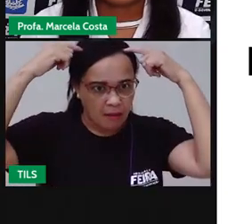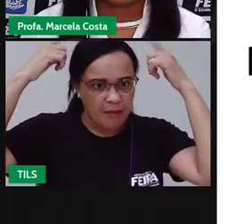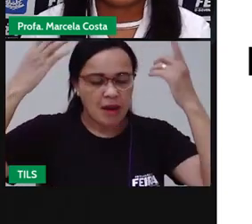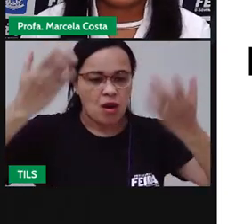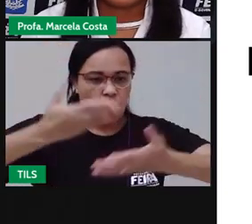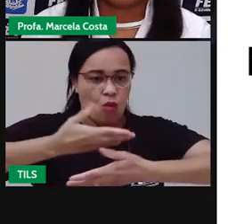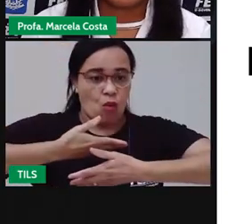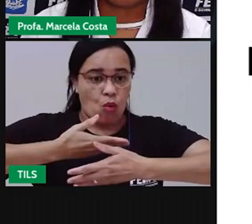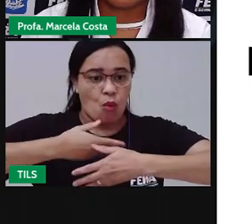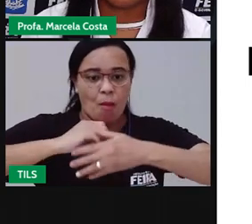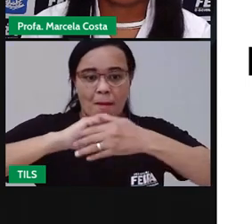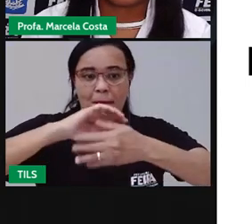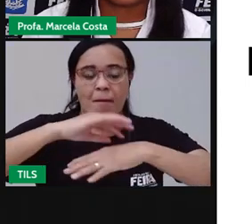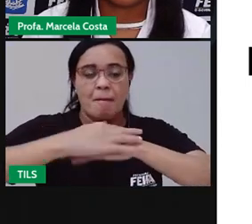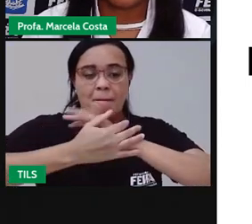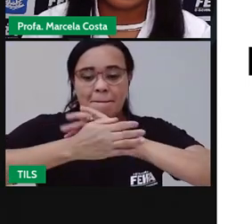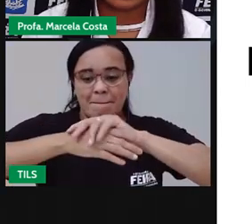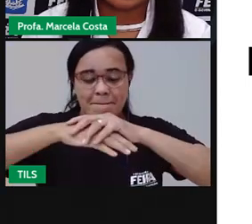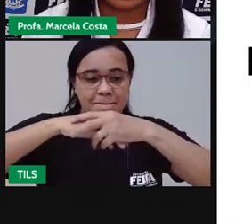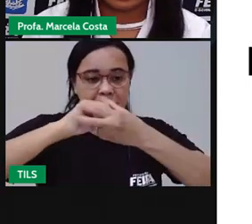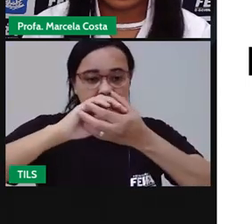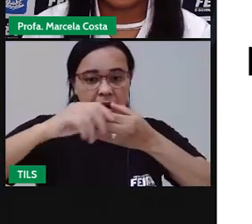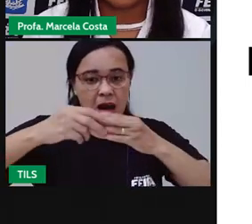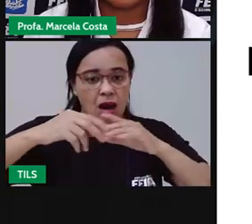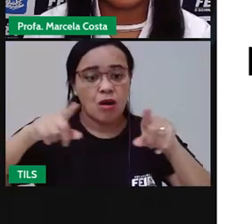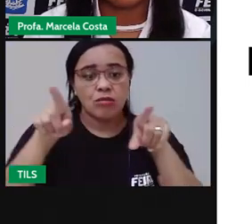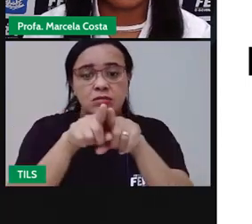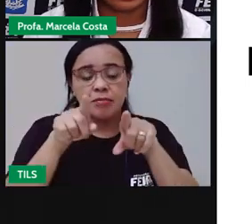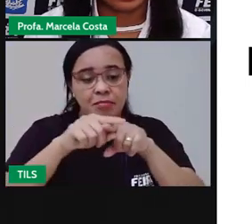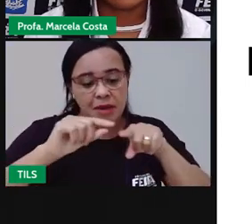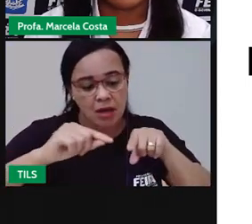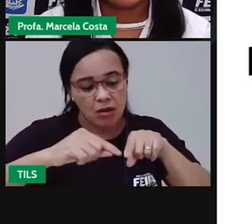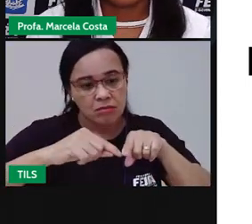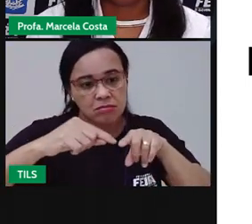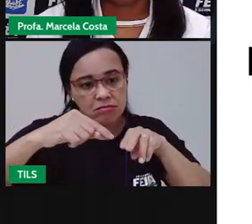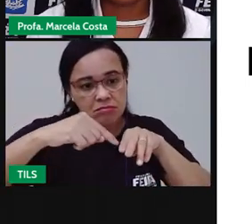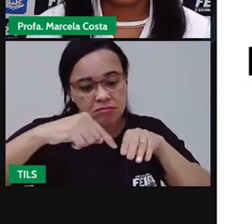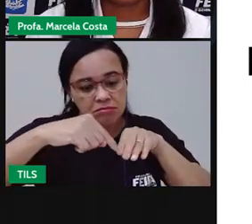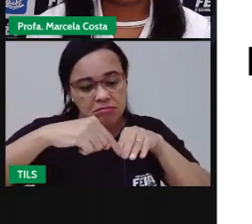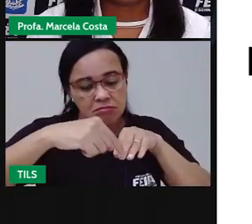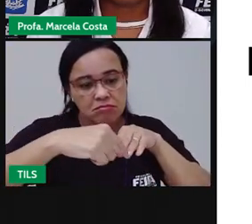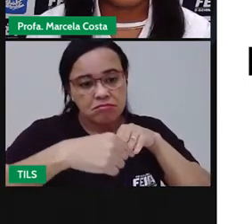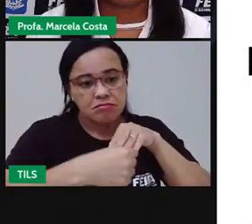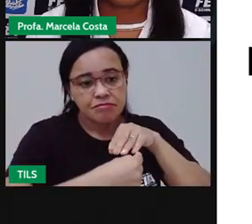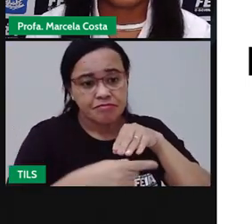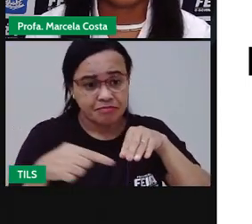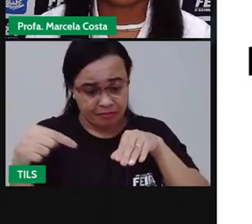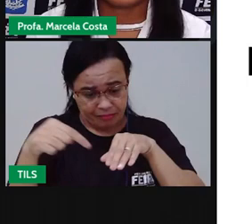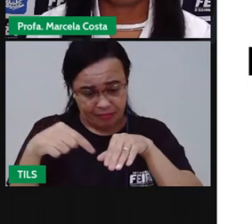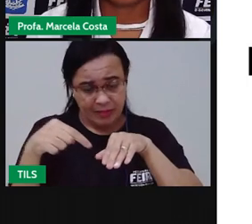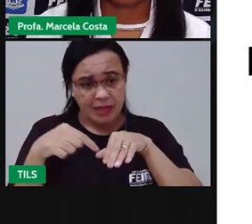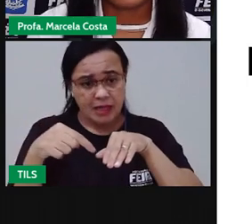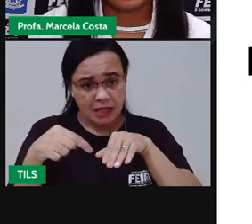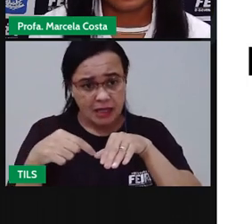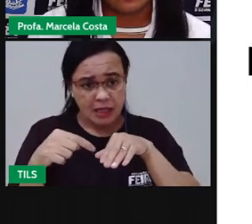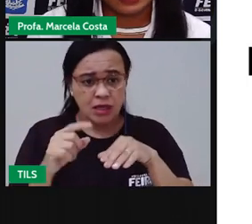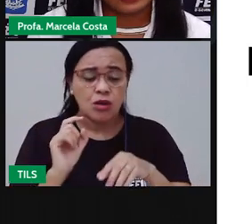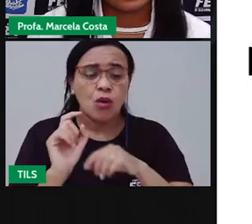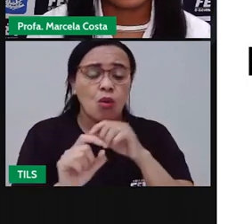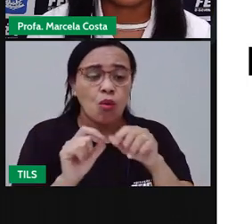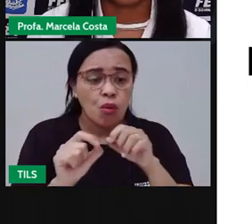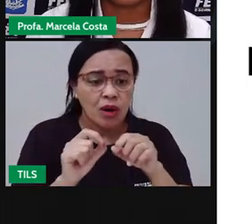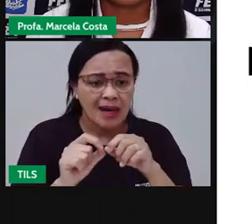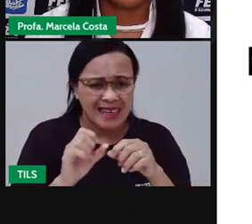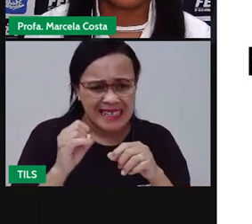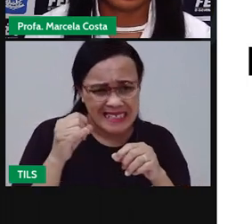Cuidar da higienização das mãos, das unhas, né? Que estão ali nos dedos. Porque elas também podem ajudar a propagar